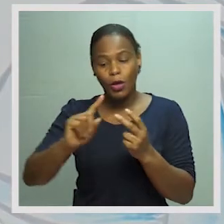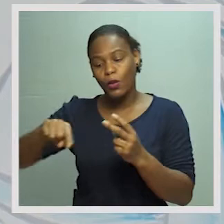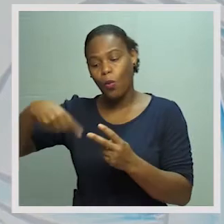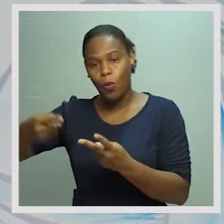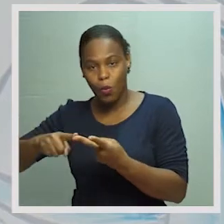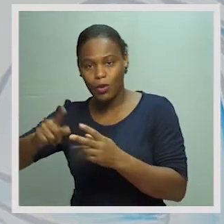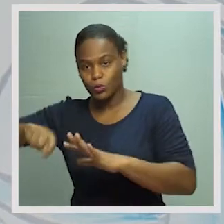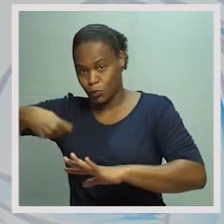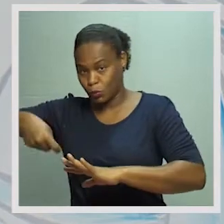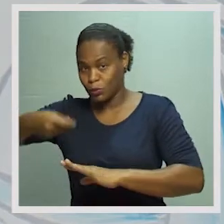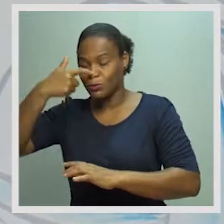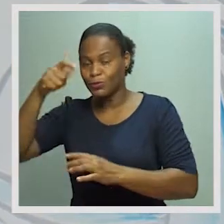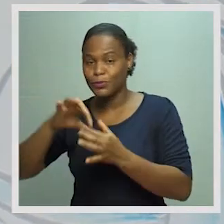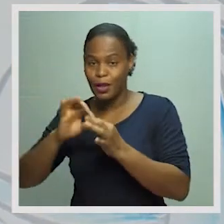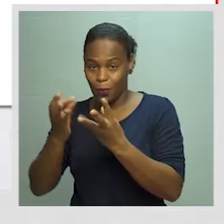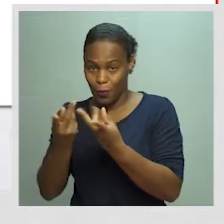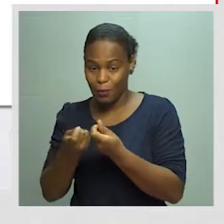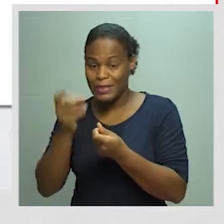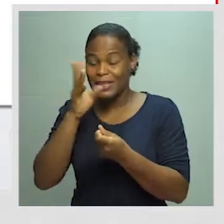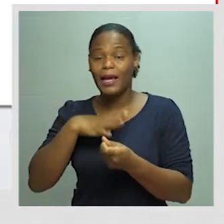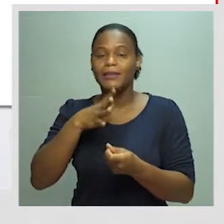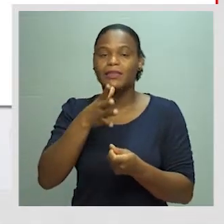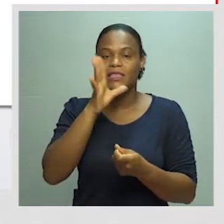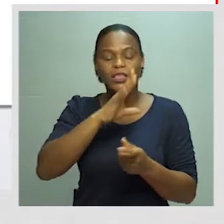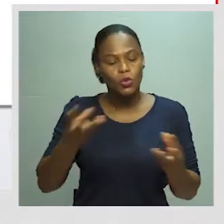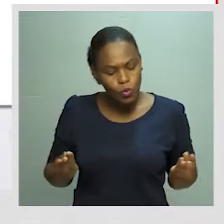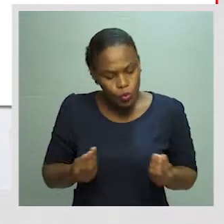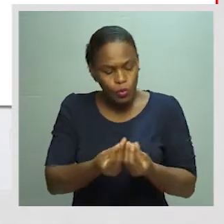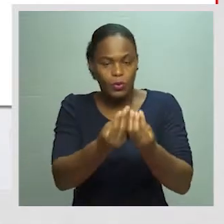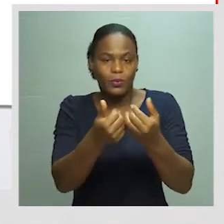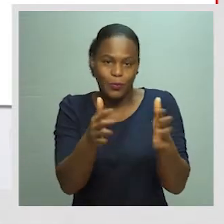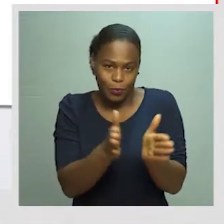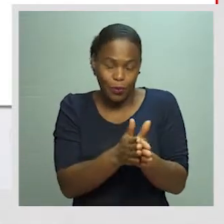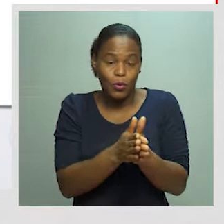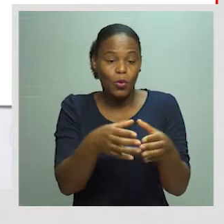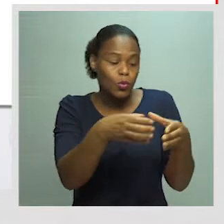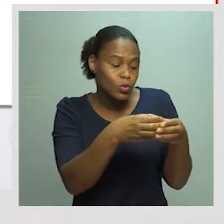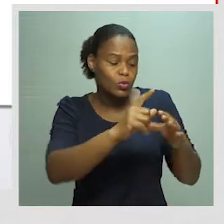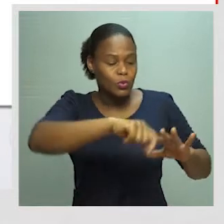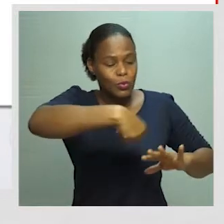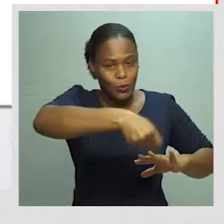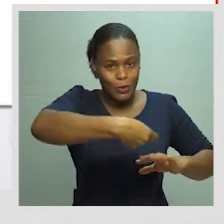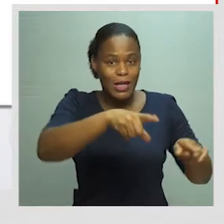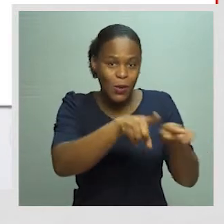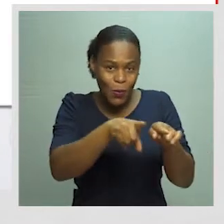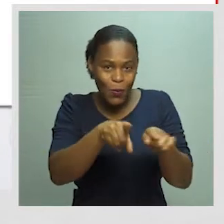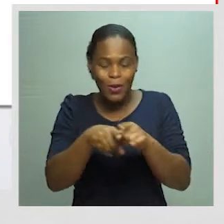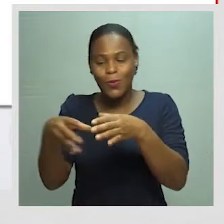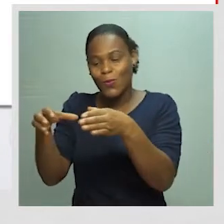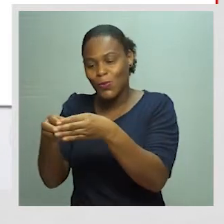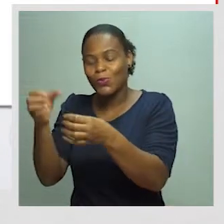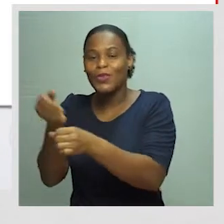significa que, se juntarmos todos os fluxos, o conjunto dos recursos é igual ao conjunto